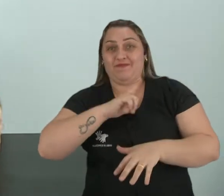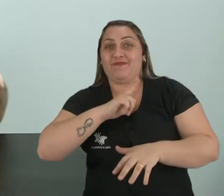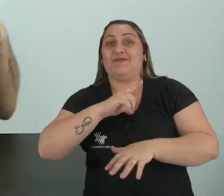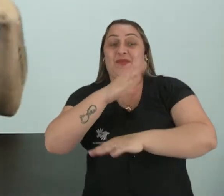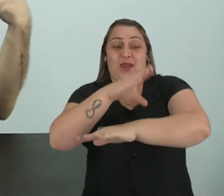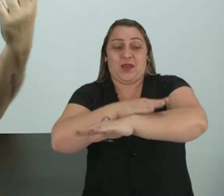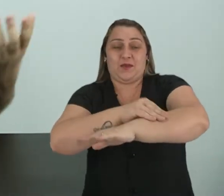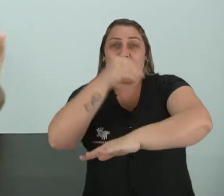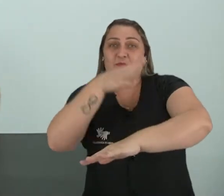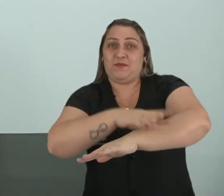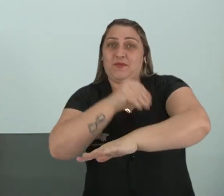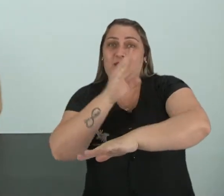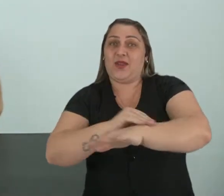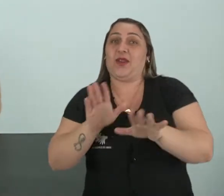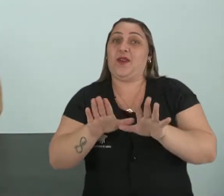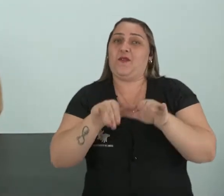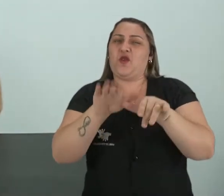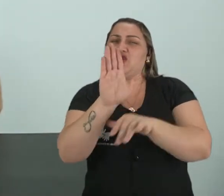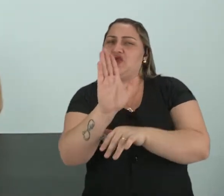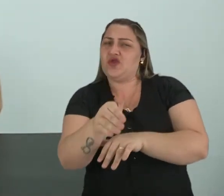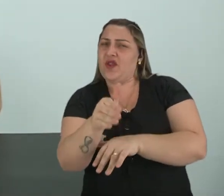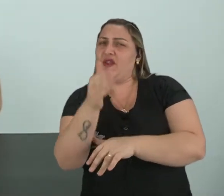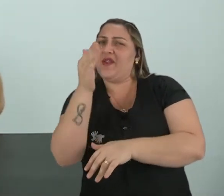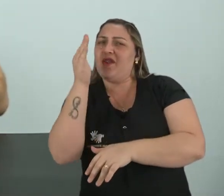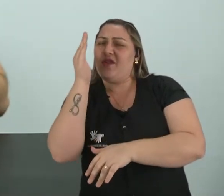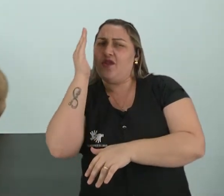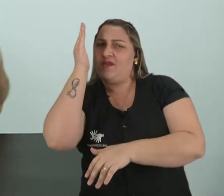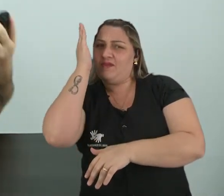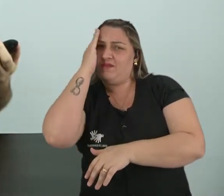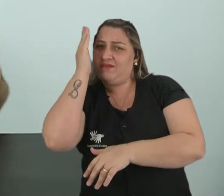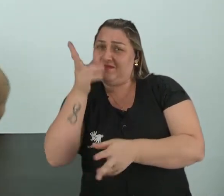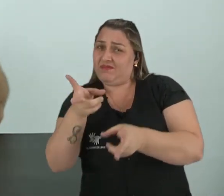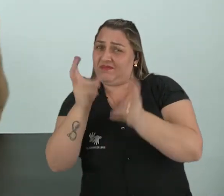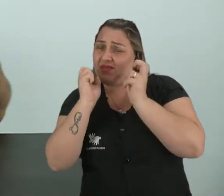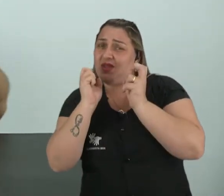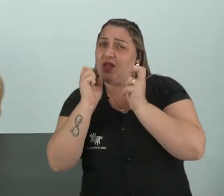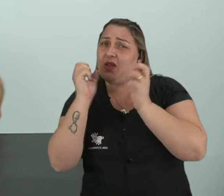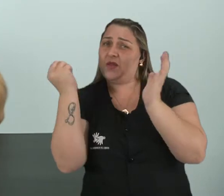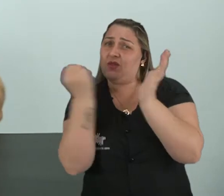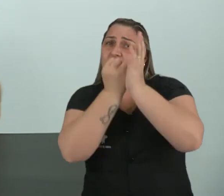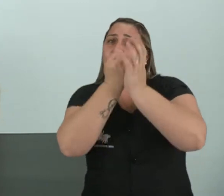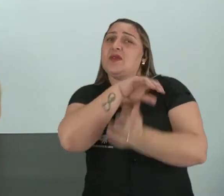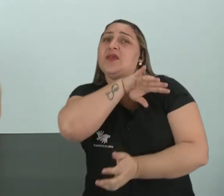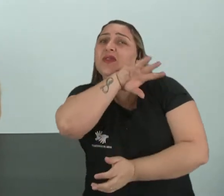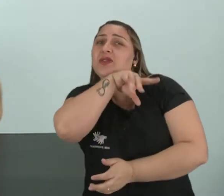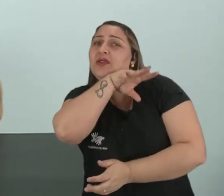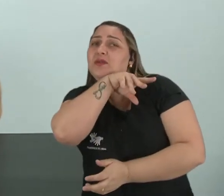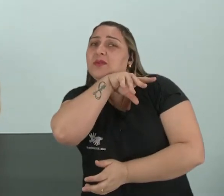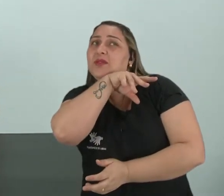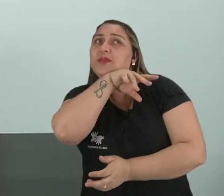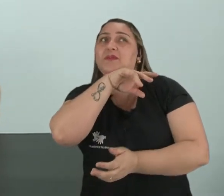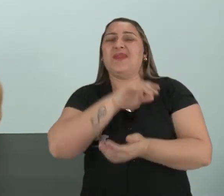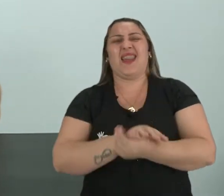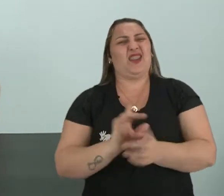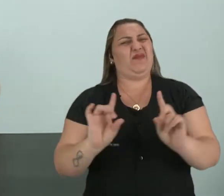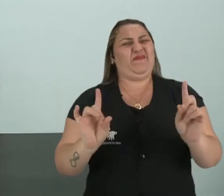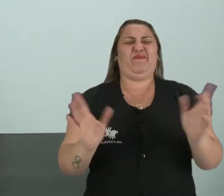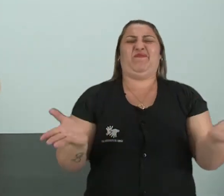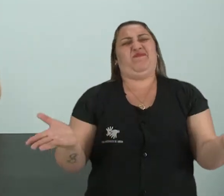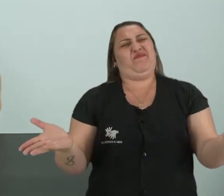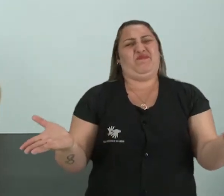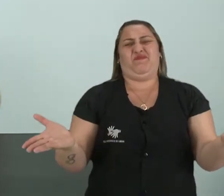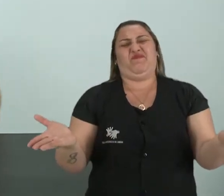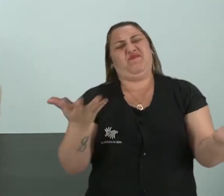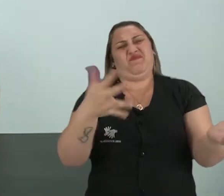penas, que eles voam. Você já ouviu falar nesses tipos de animais? Não, né? Então,